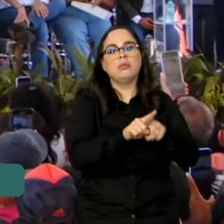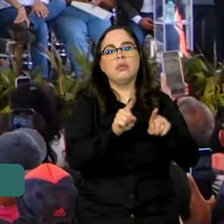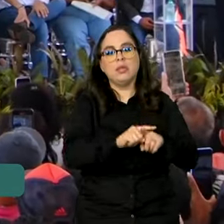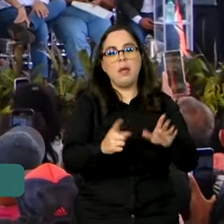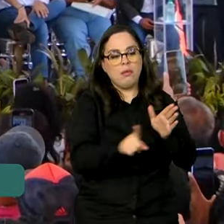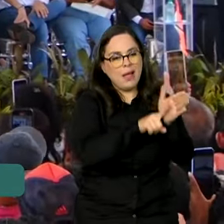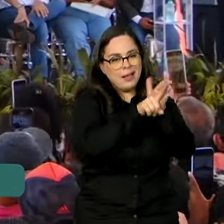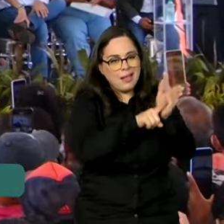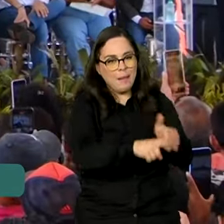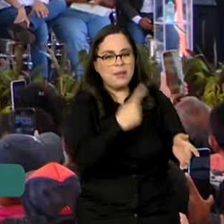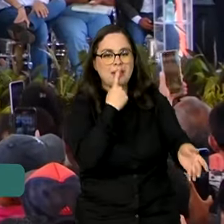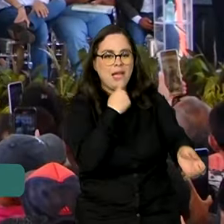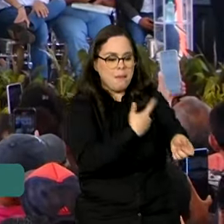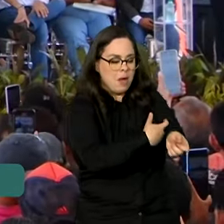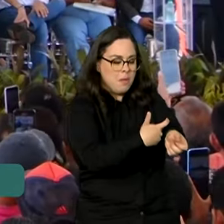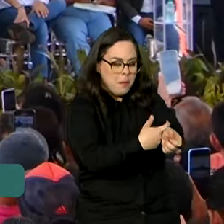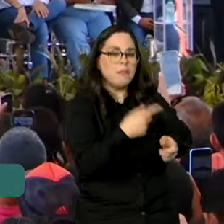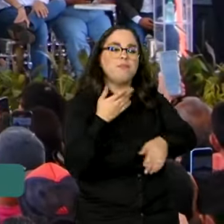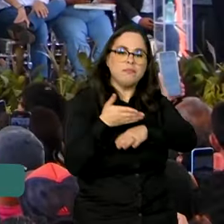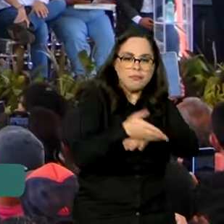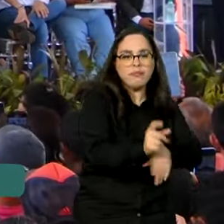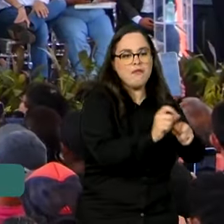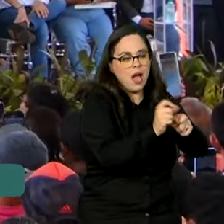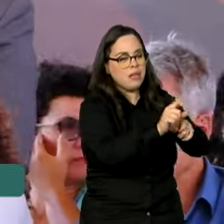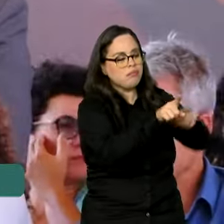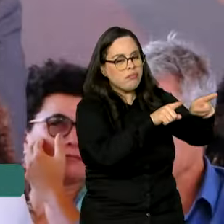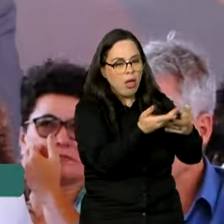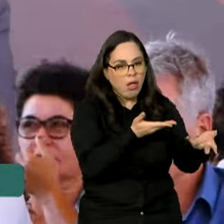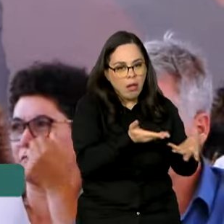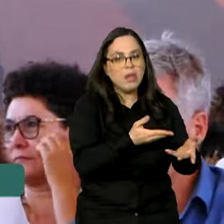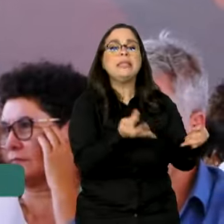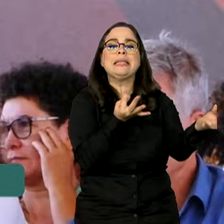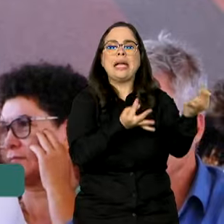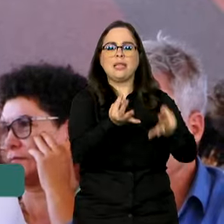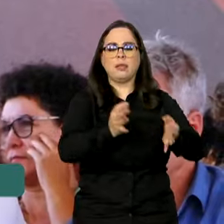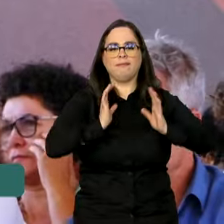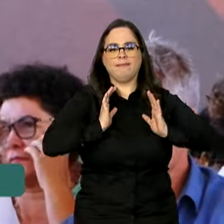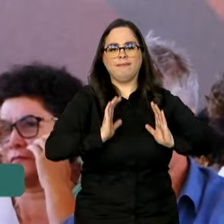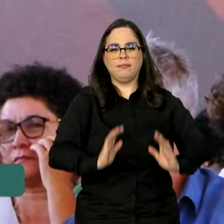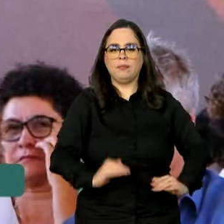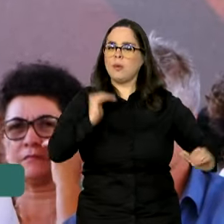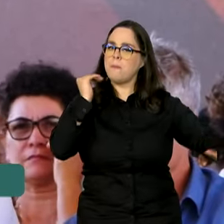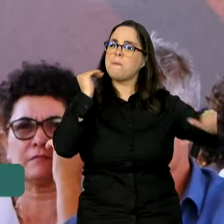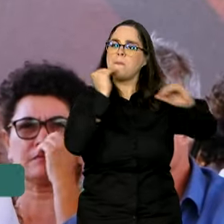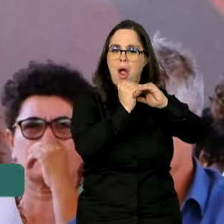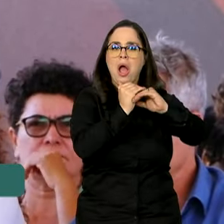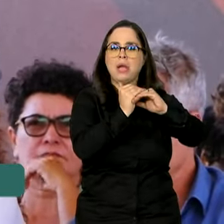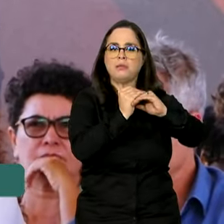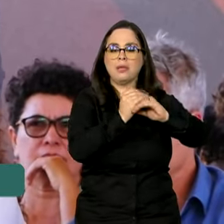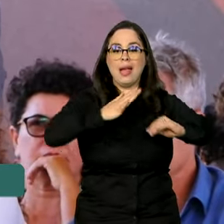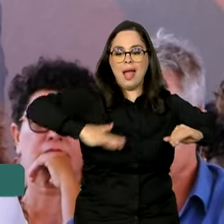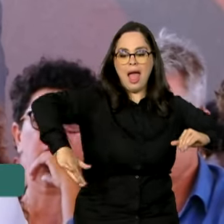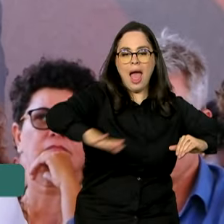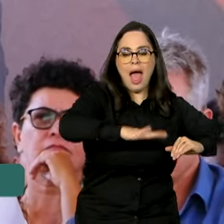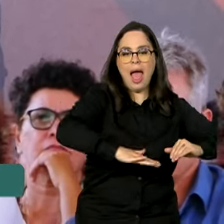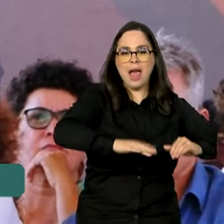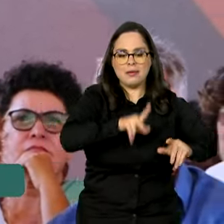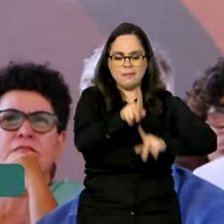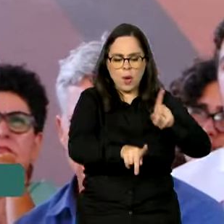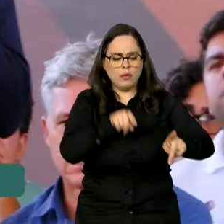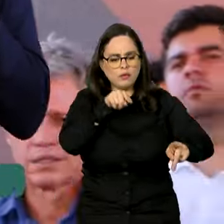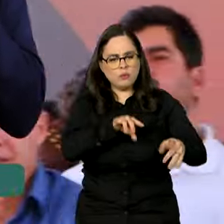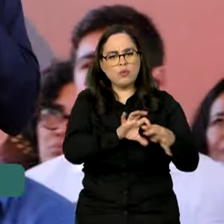coleta para fazer exame das pessoas. E vamos dar um tratamento civilizado numa parte de povo,